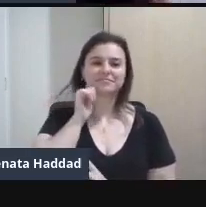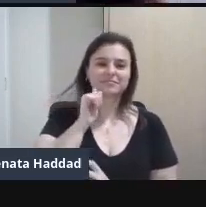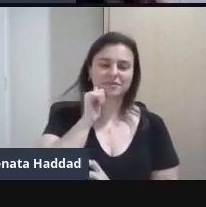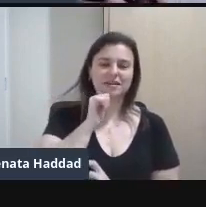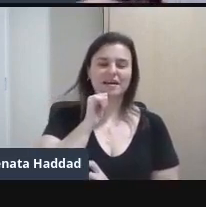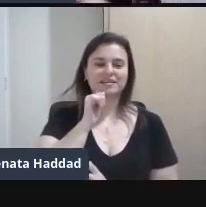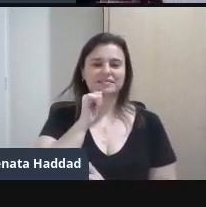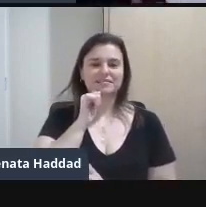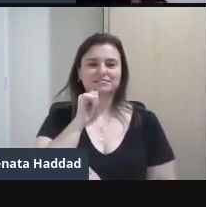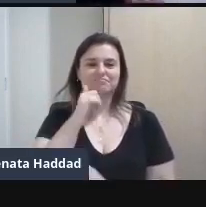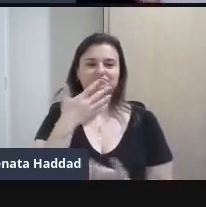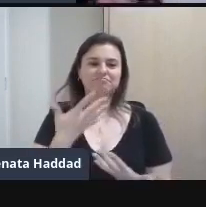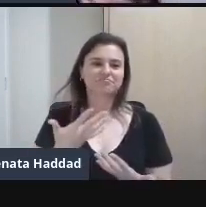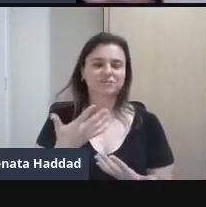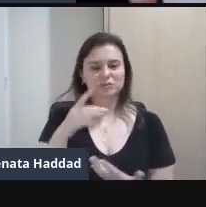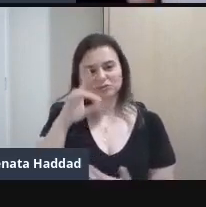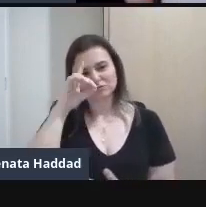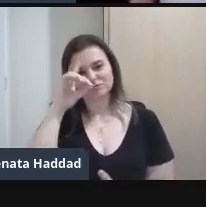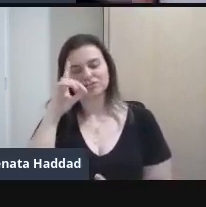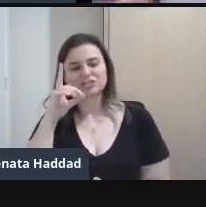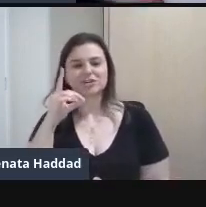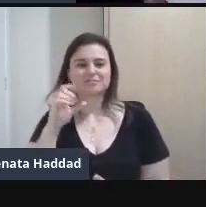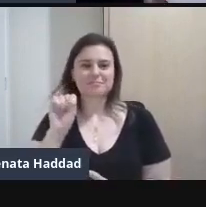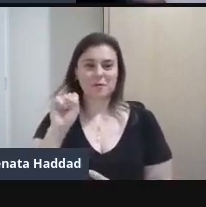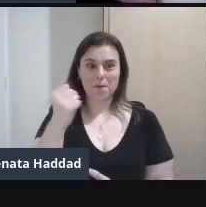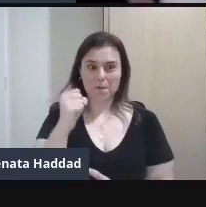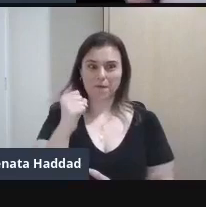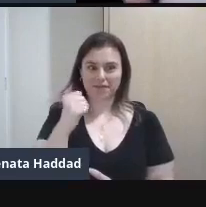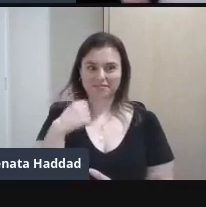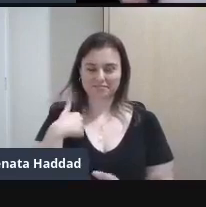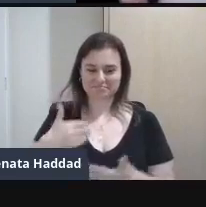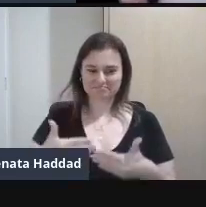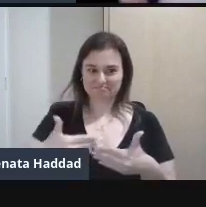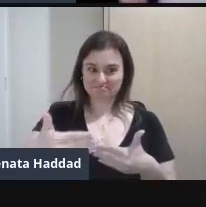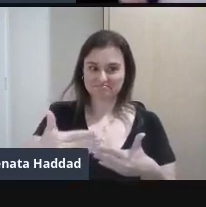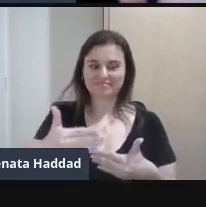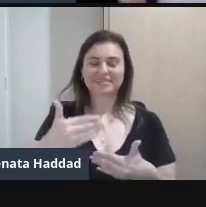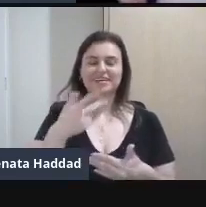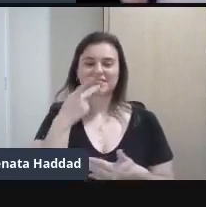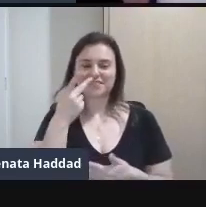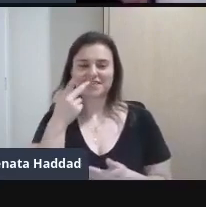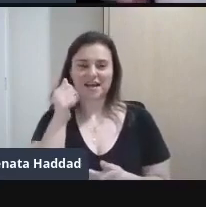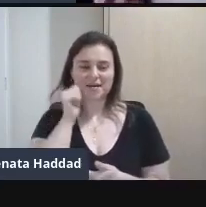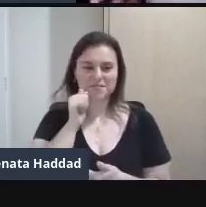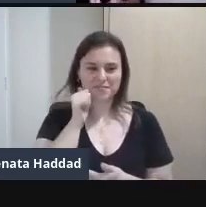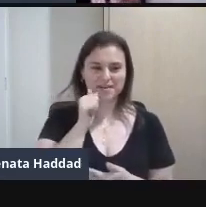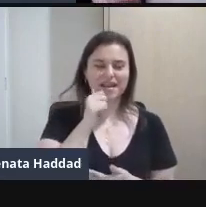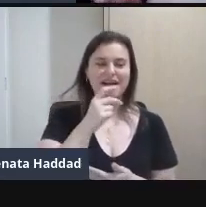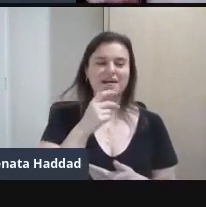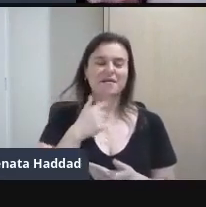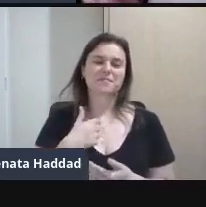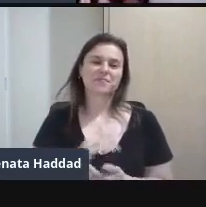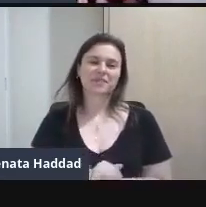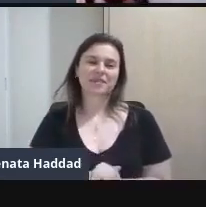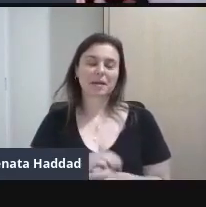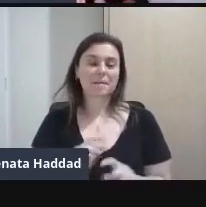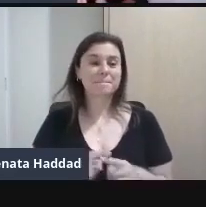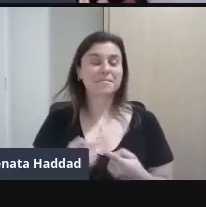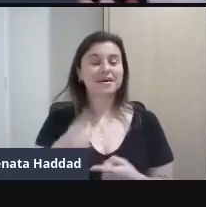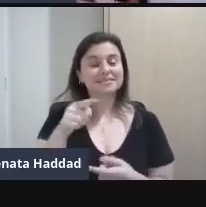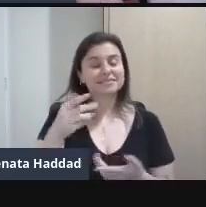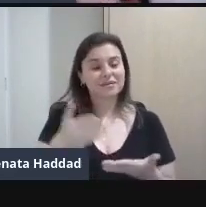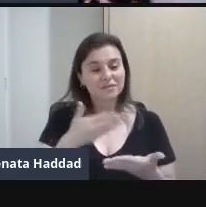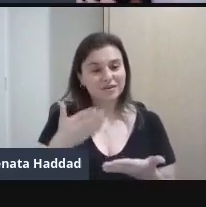pensando Né No dia 8 Que tá chegando aí Pra gente dialogar Pra gente falar Bastante dessas questões Mas É um livro